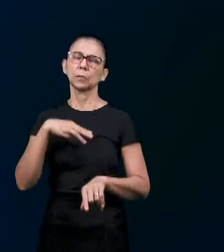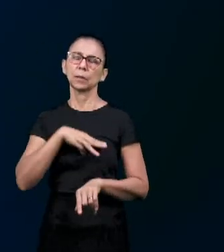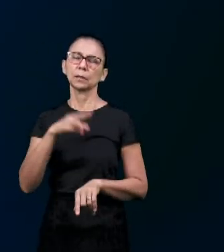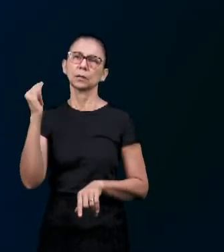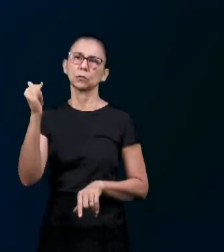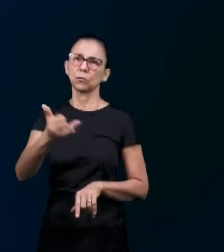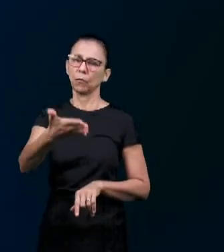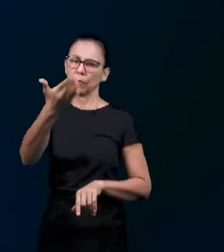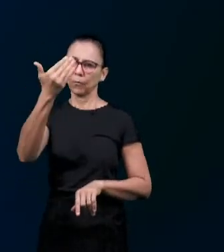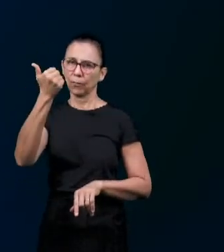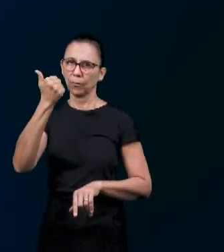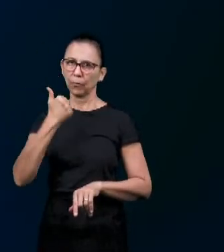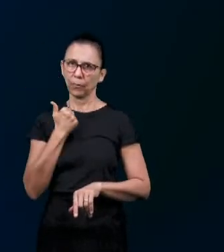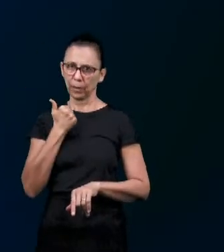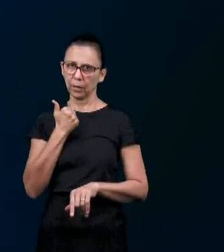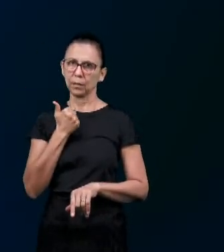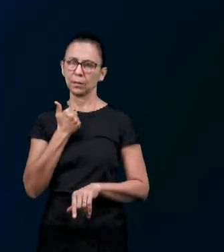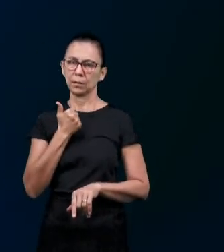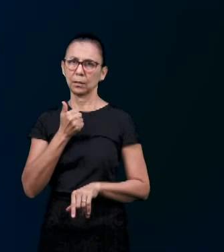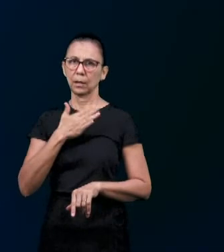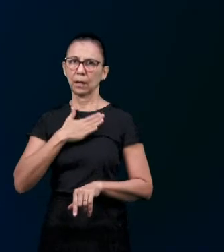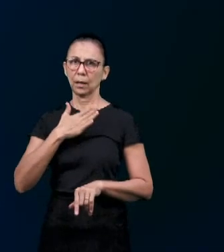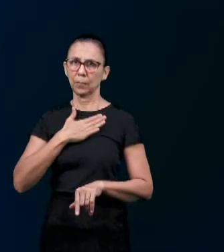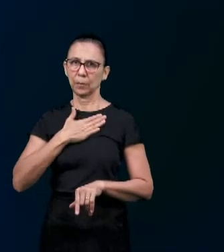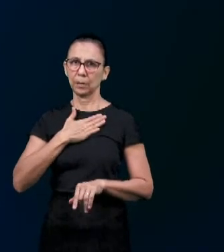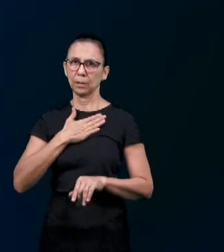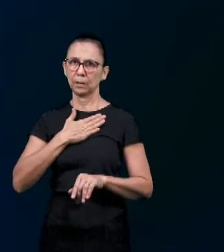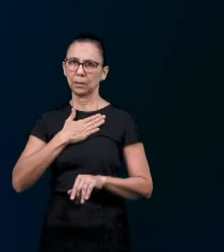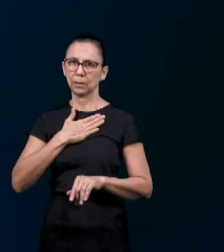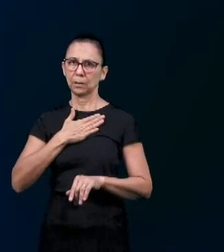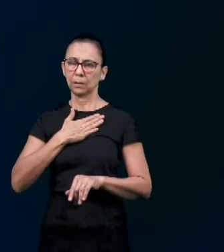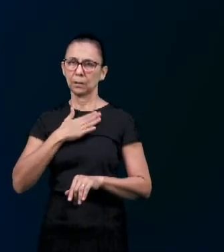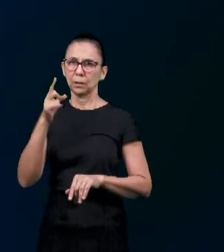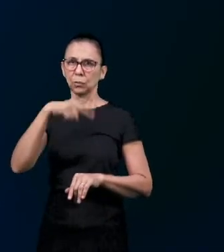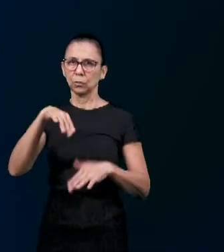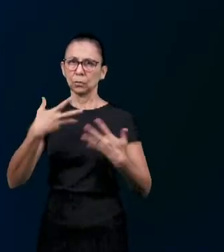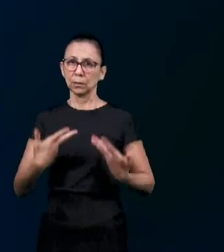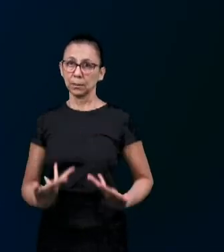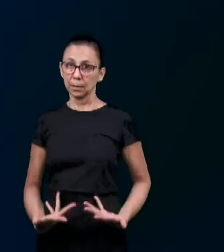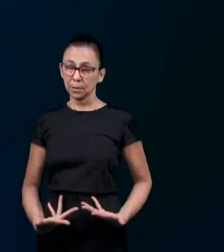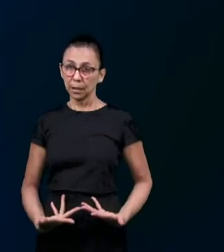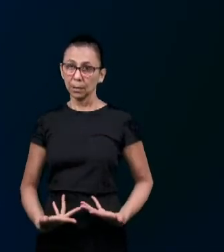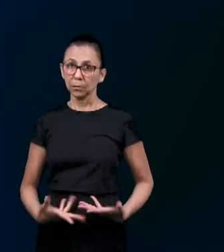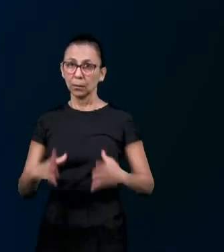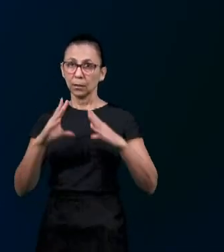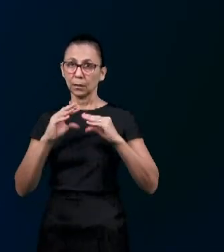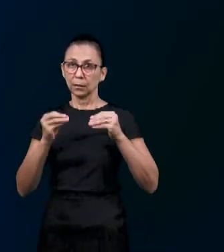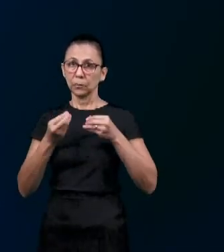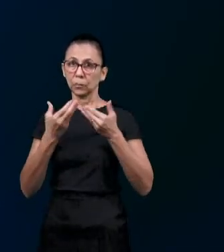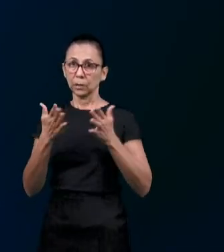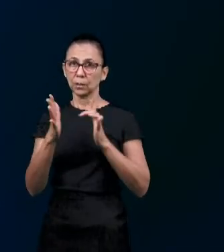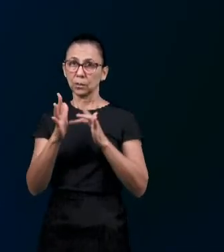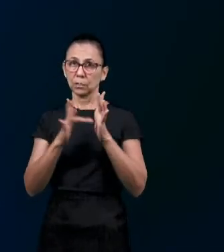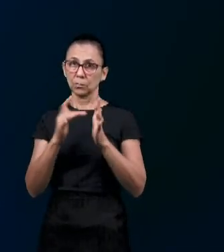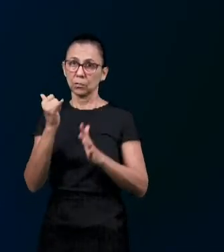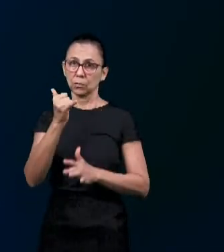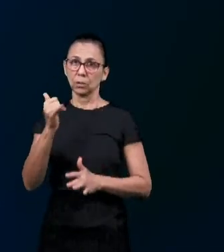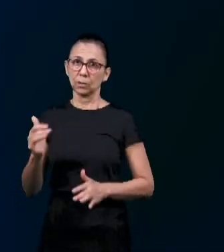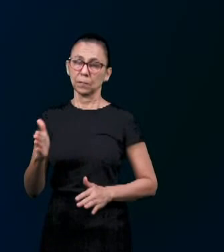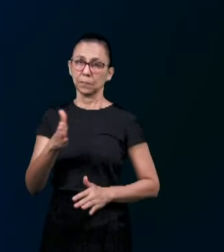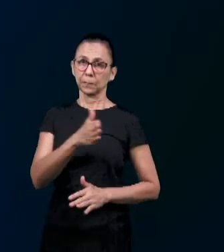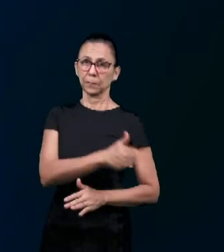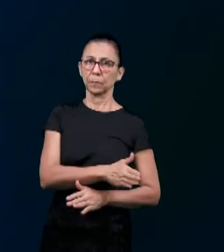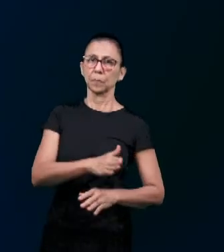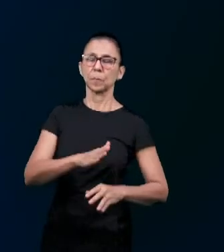aliviarei E o homem No Éden Vivia no tempo Eterno Diante do pecado Ele é destituído